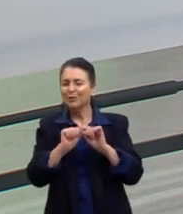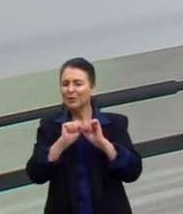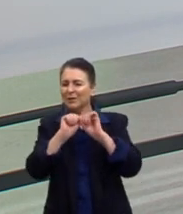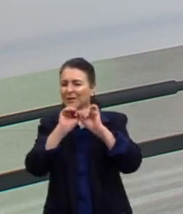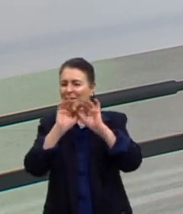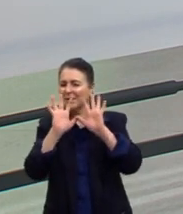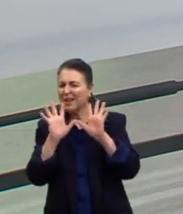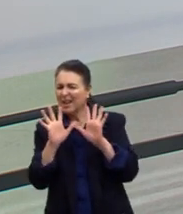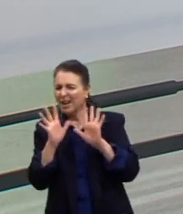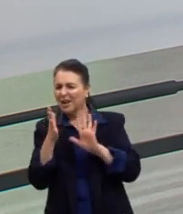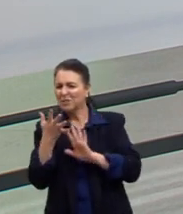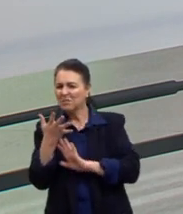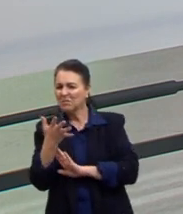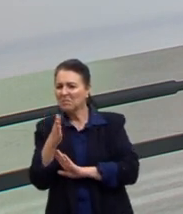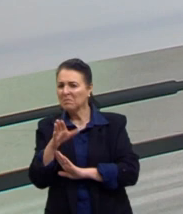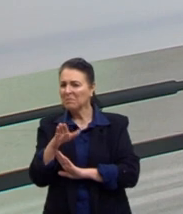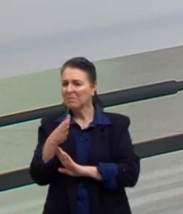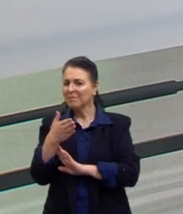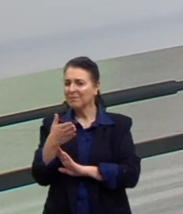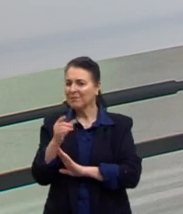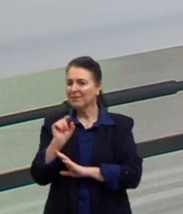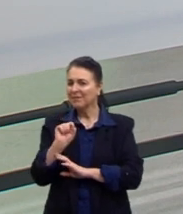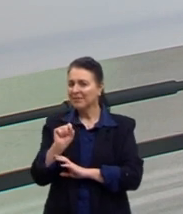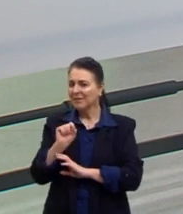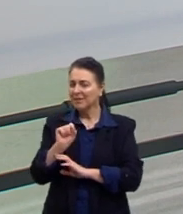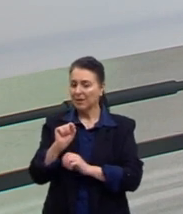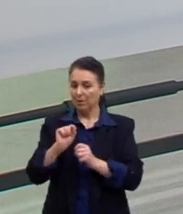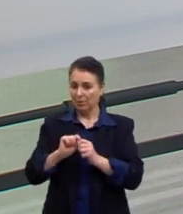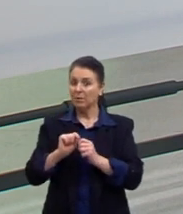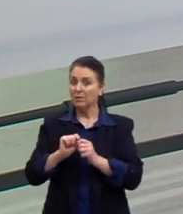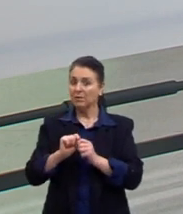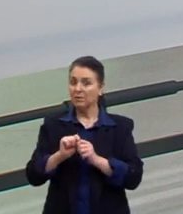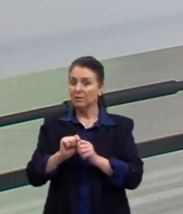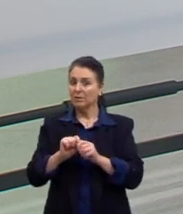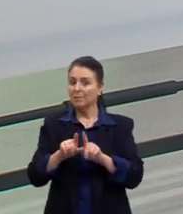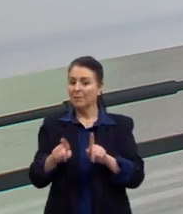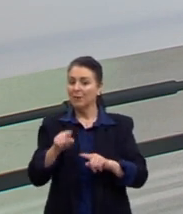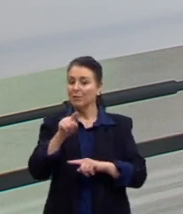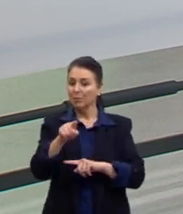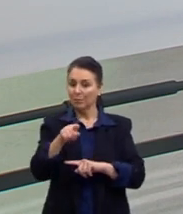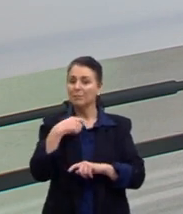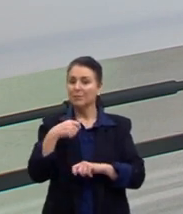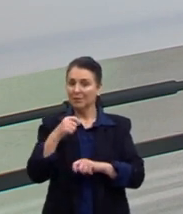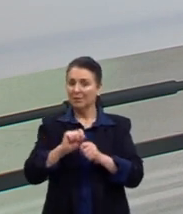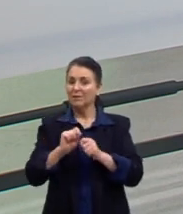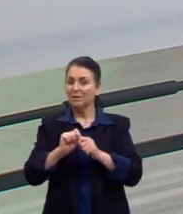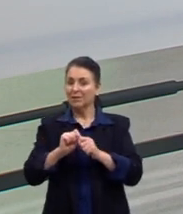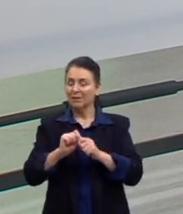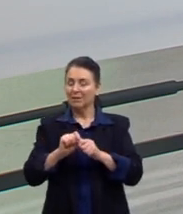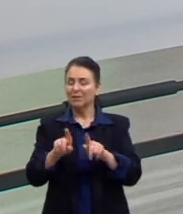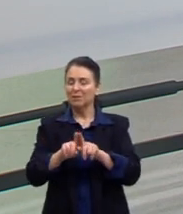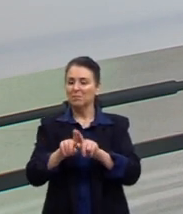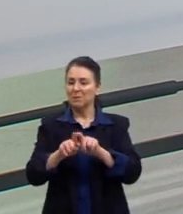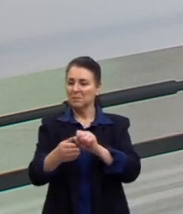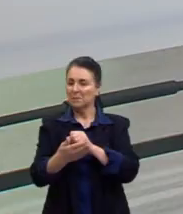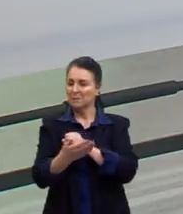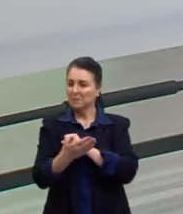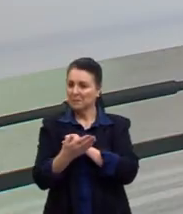semidito, por assim dizer, que eu faço desde que você me retribua com algo em troca.